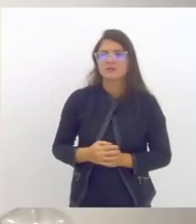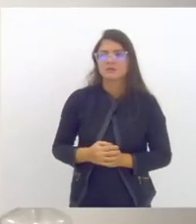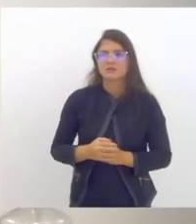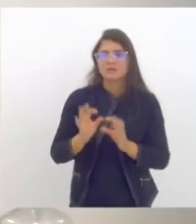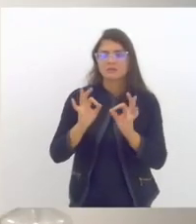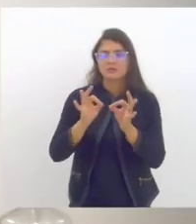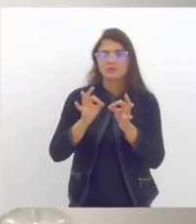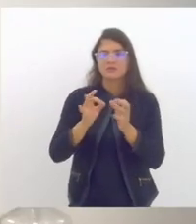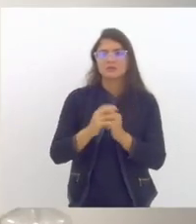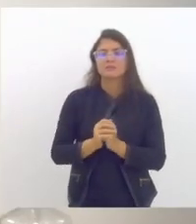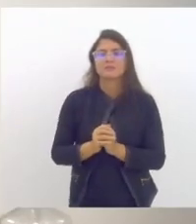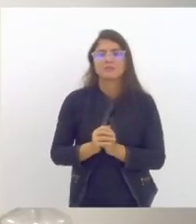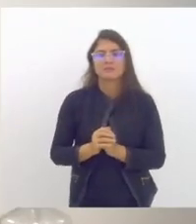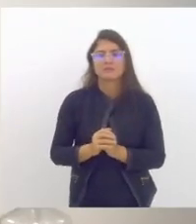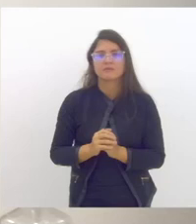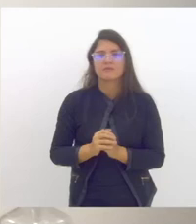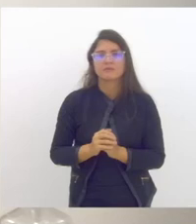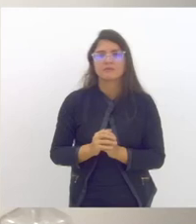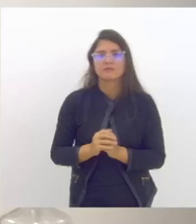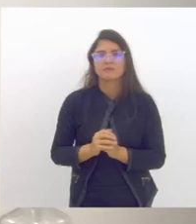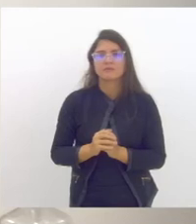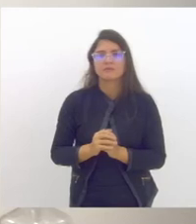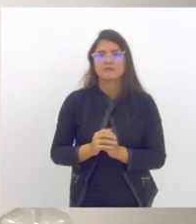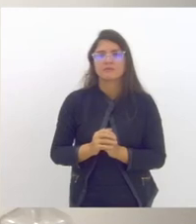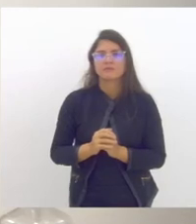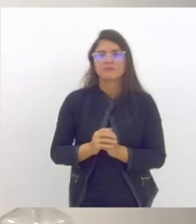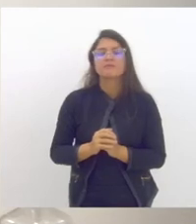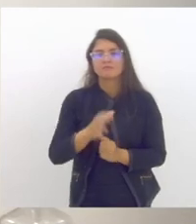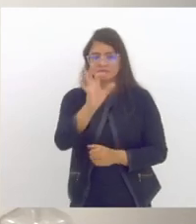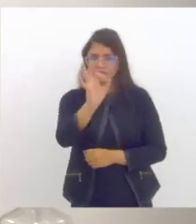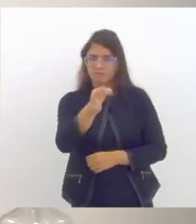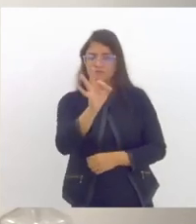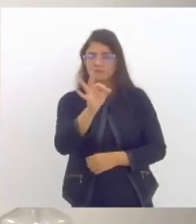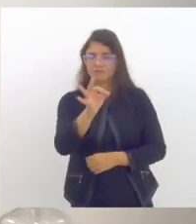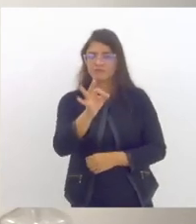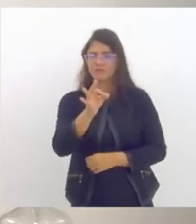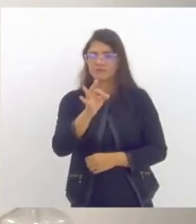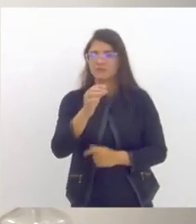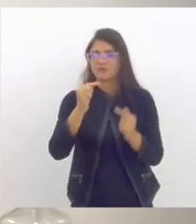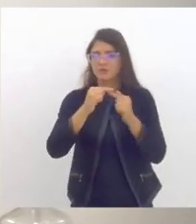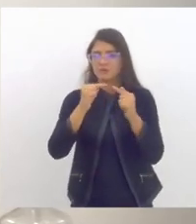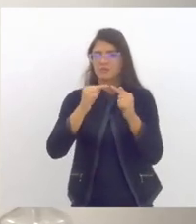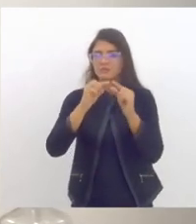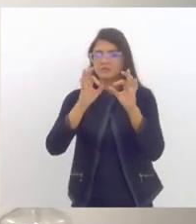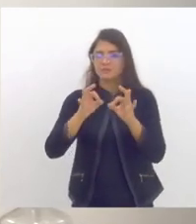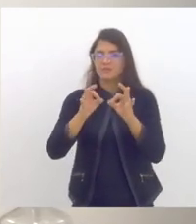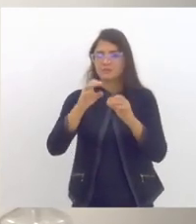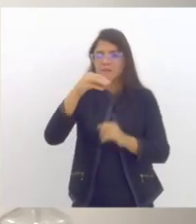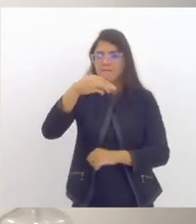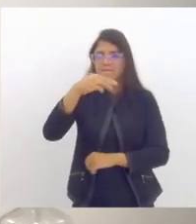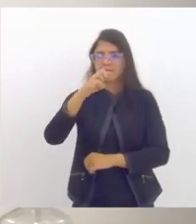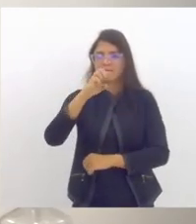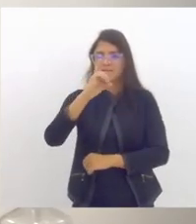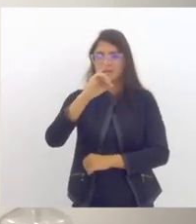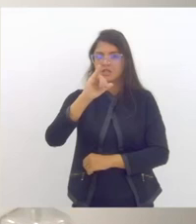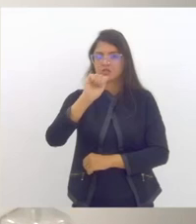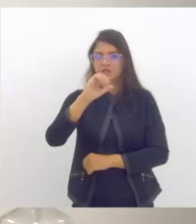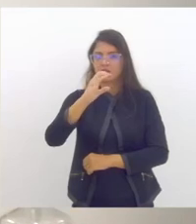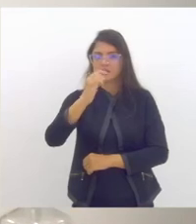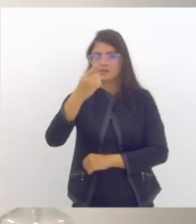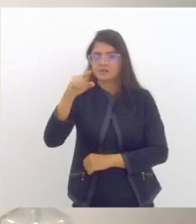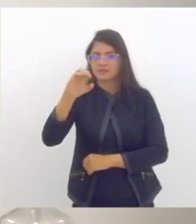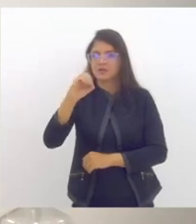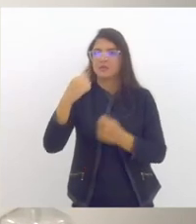com certeza também vamos incluir aqui uma